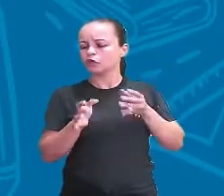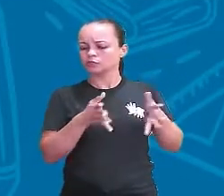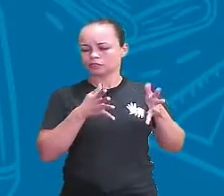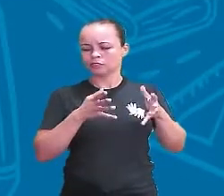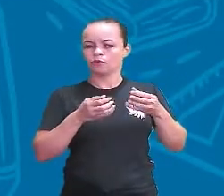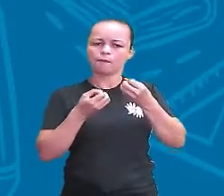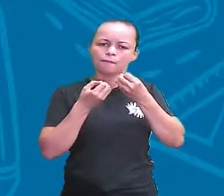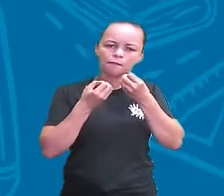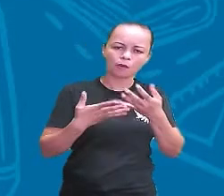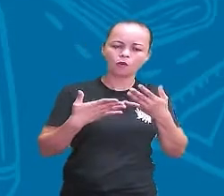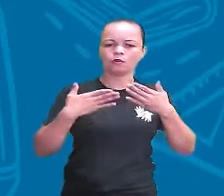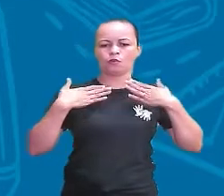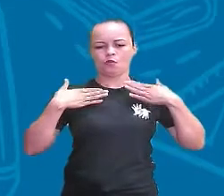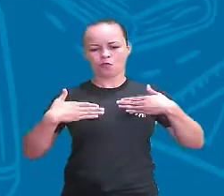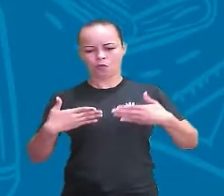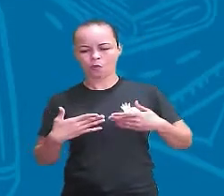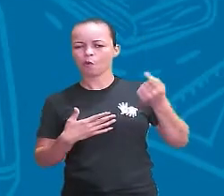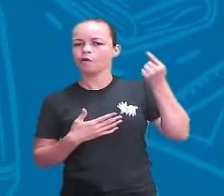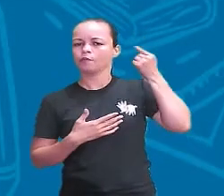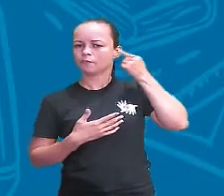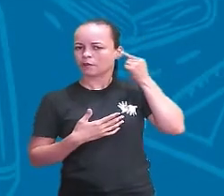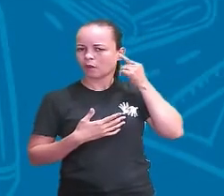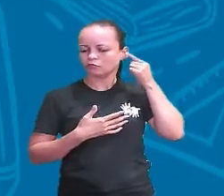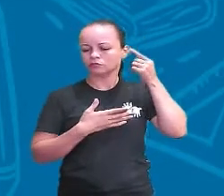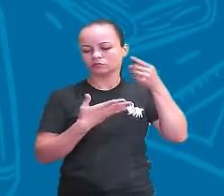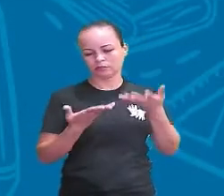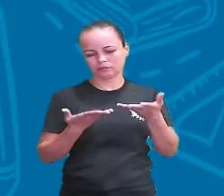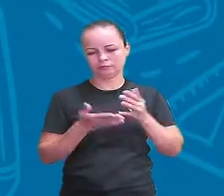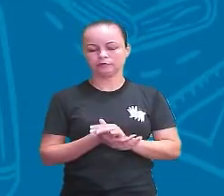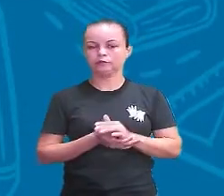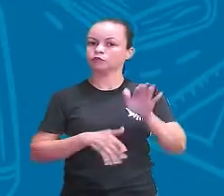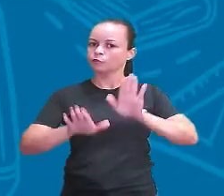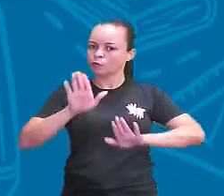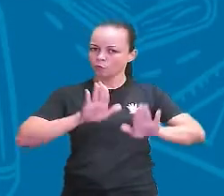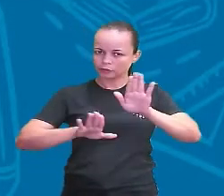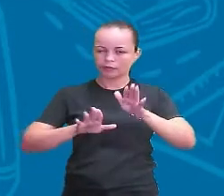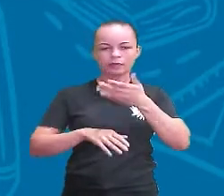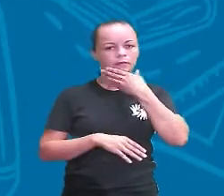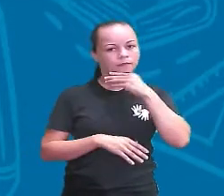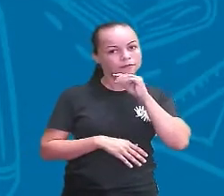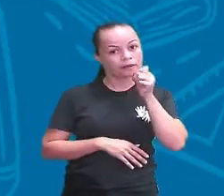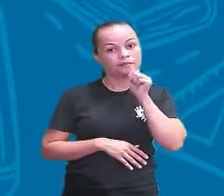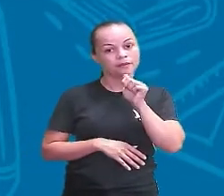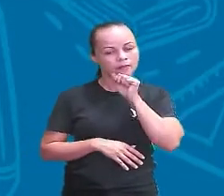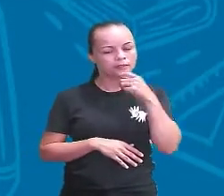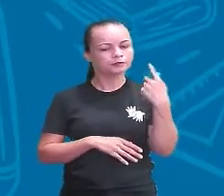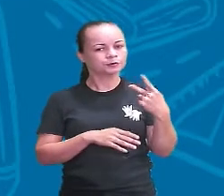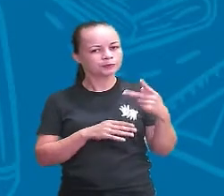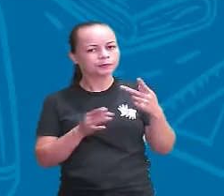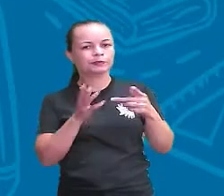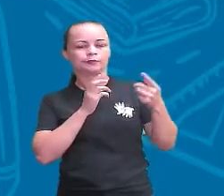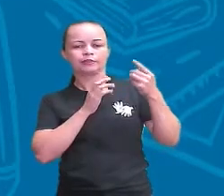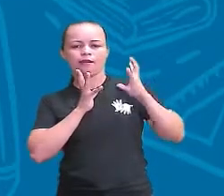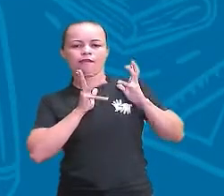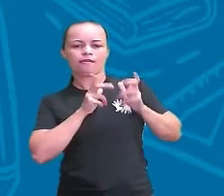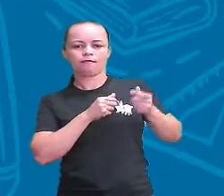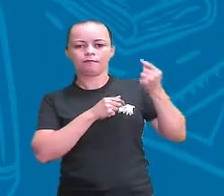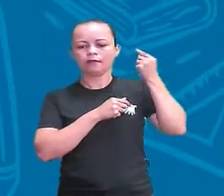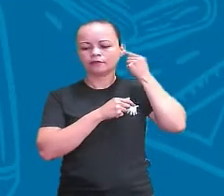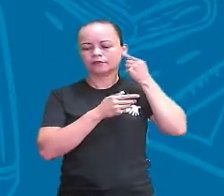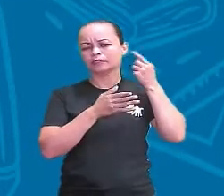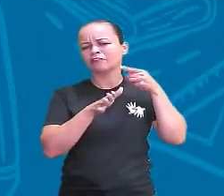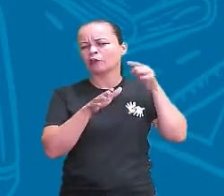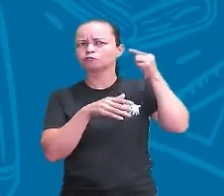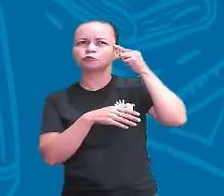bom pro nosso órgão da audição, tá certo? Então, vamos tomar cuidado, papais e mamães, sobre essa limpeza. Se tiver alguma dúvida, pergunta ao